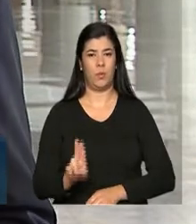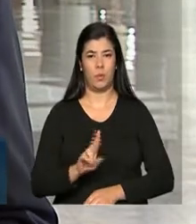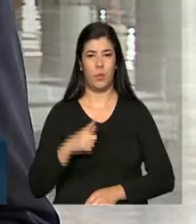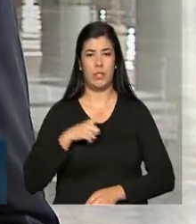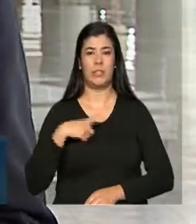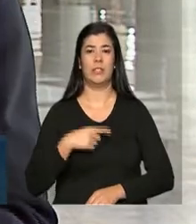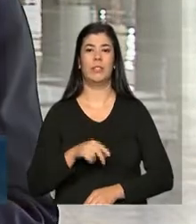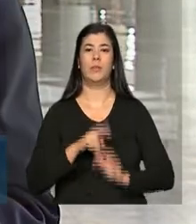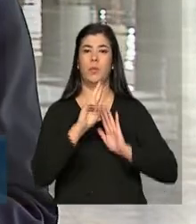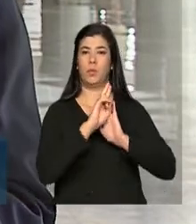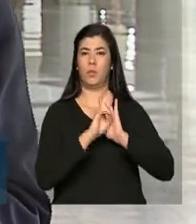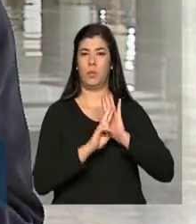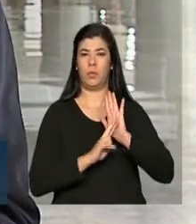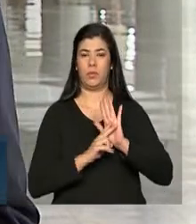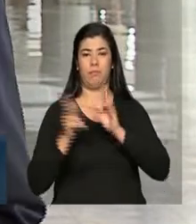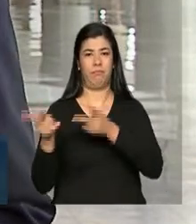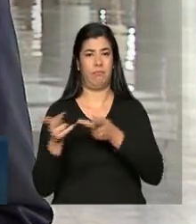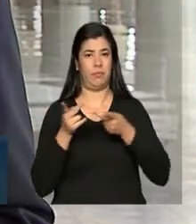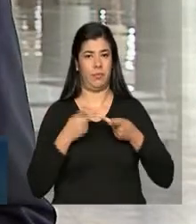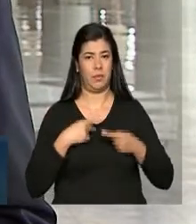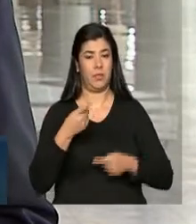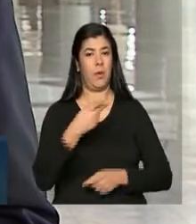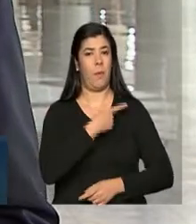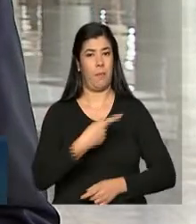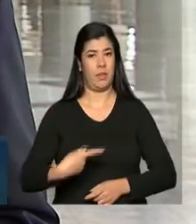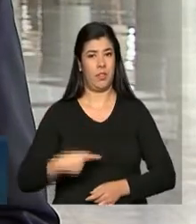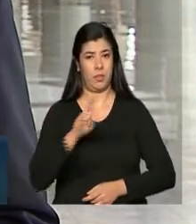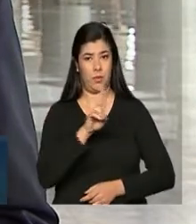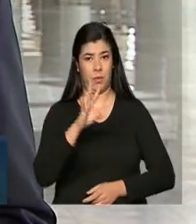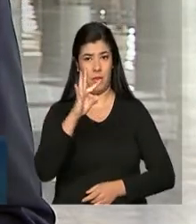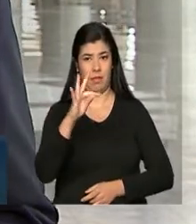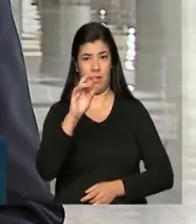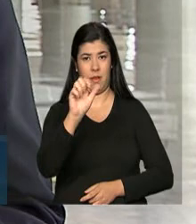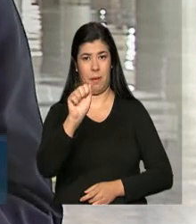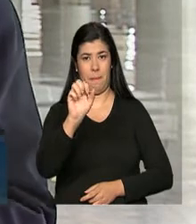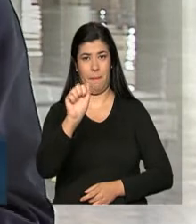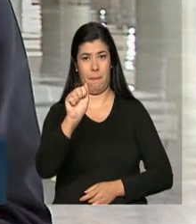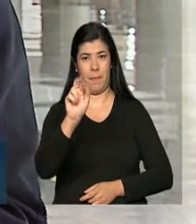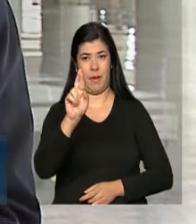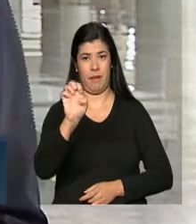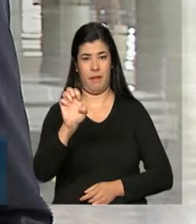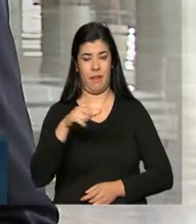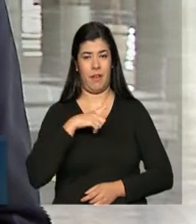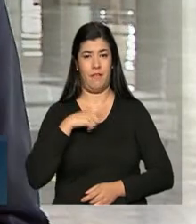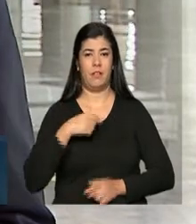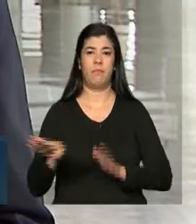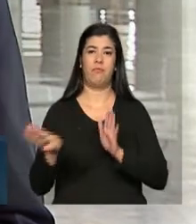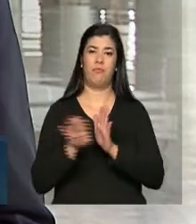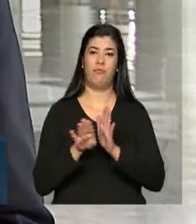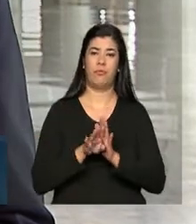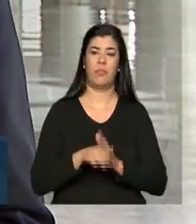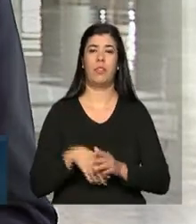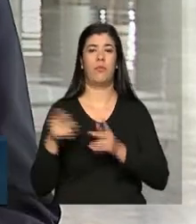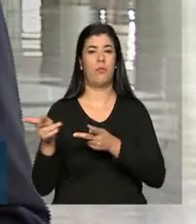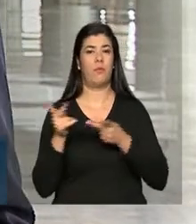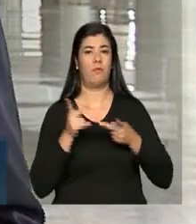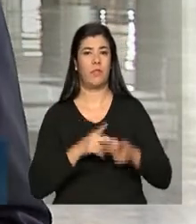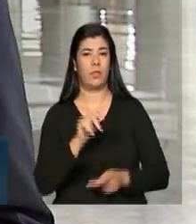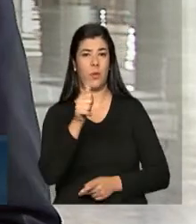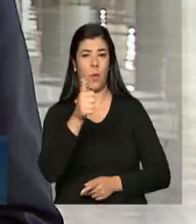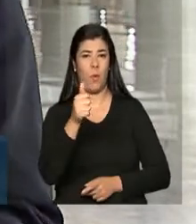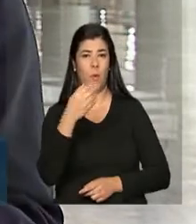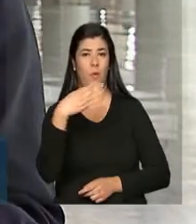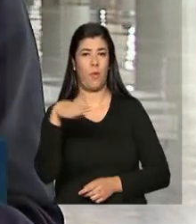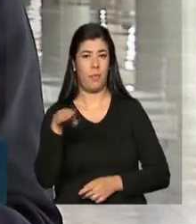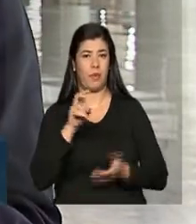o roteiro da visita, o Tabaré Vásquez deve ser recebido pela presidenta Dilma Rousseff. Daqui a pouco, a partir das 11h30 da manhã, aqui na